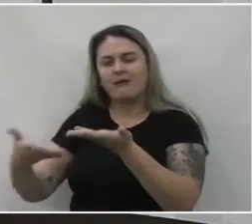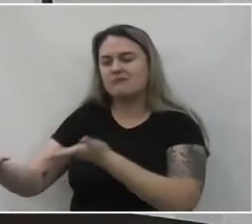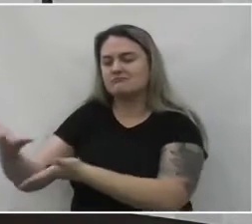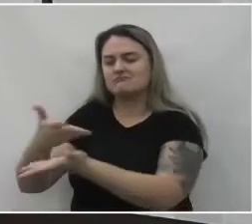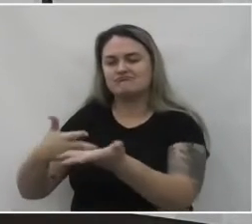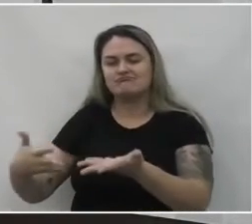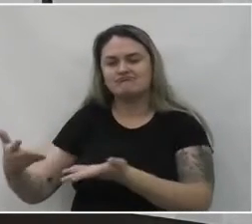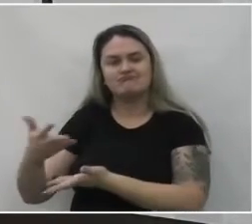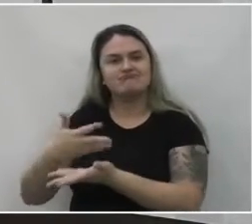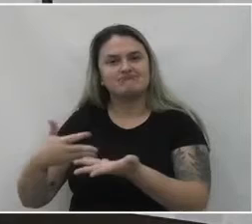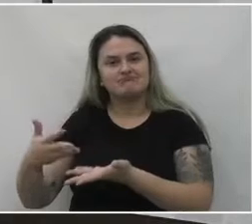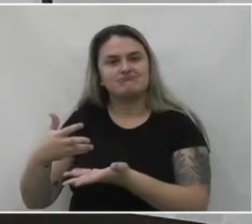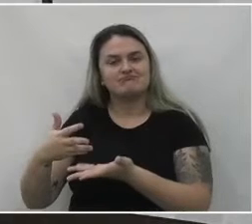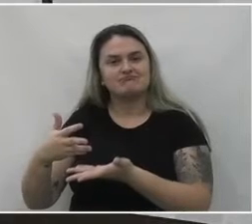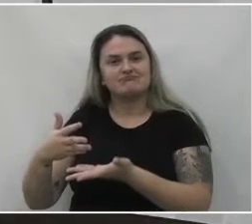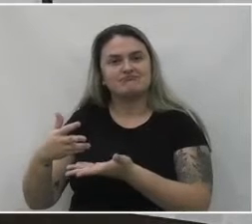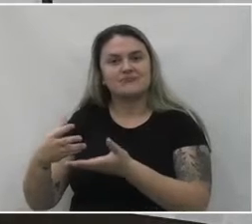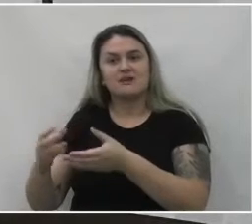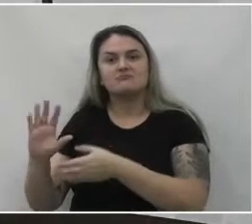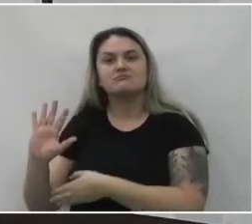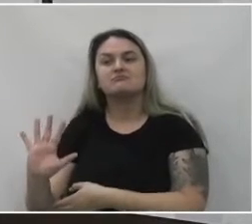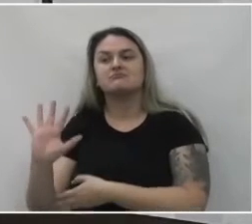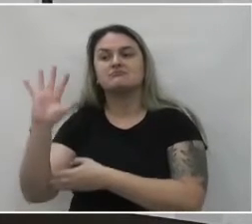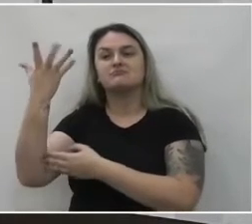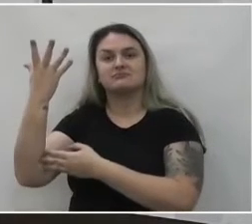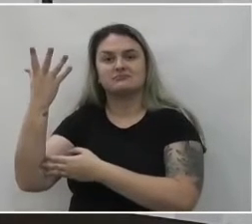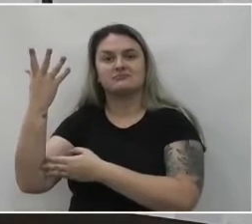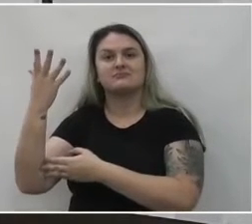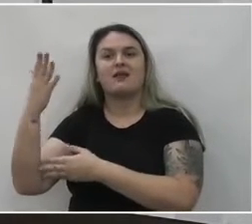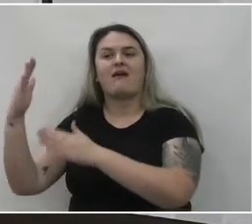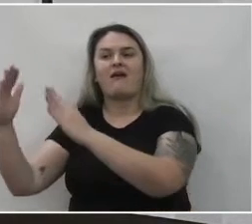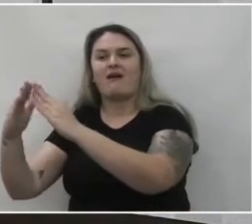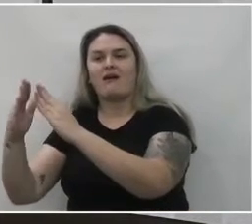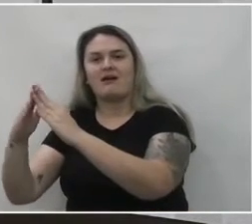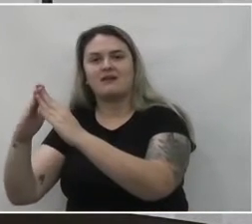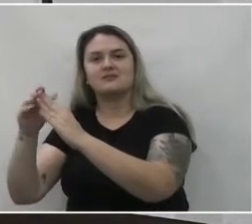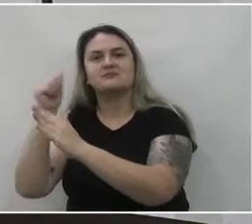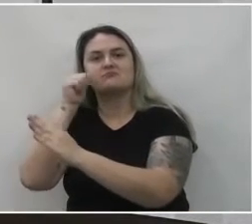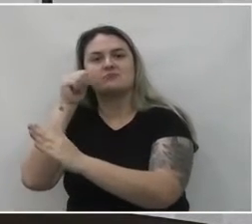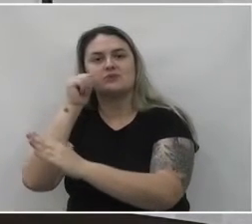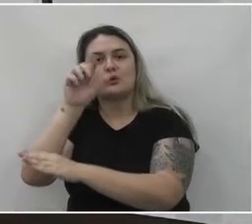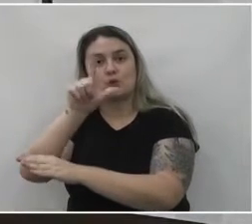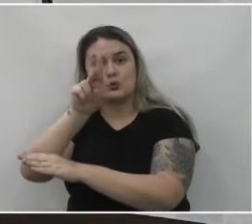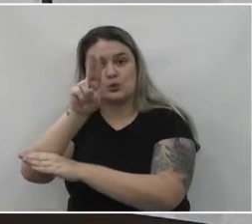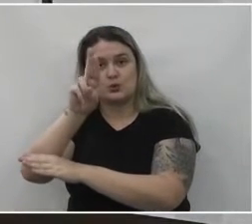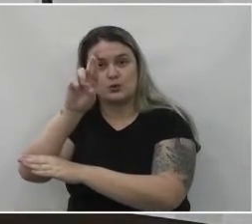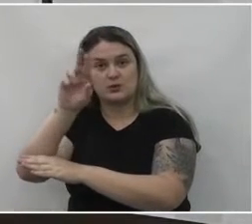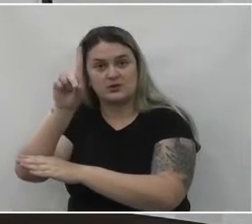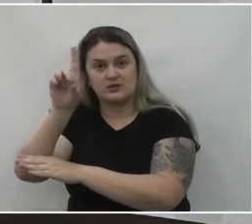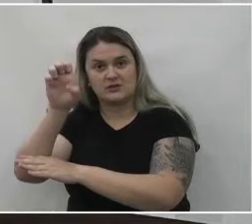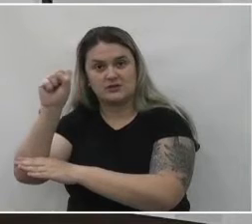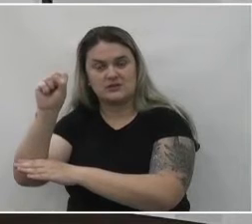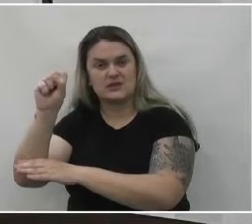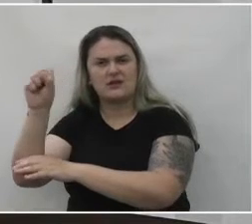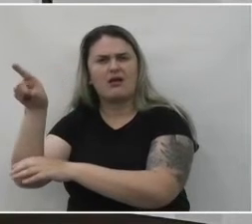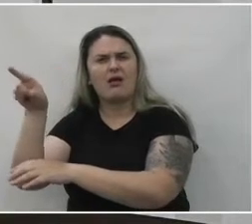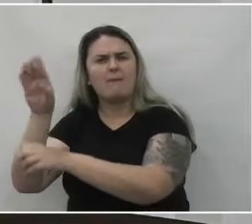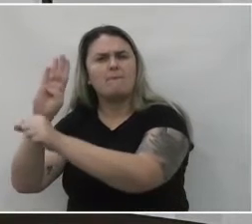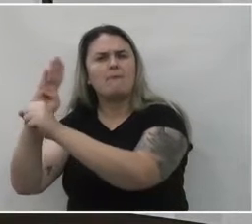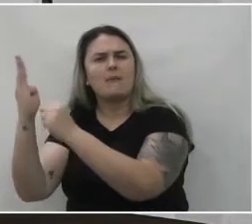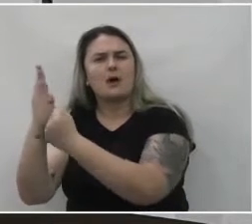O encontro foi na residência da família da senhora Lourdes Nicolac, no bairro Cristo Rei.